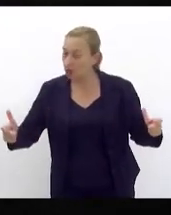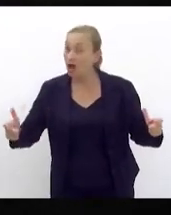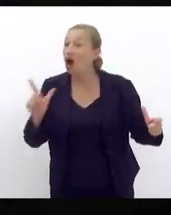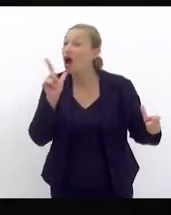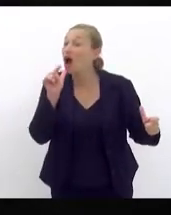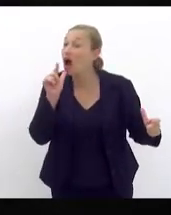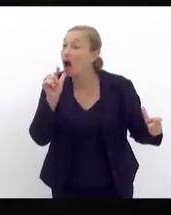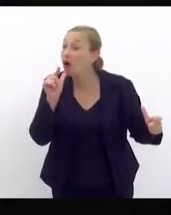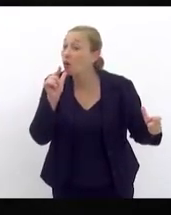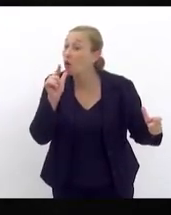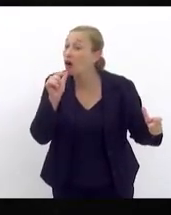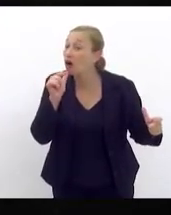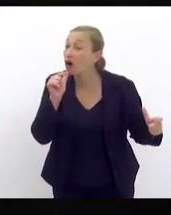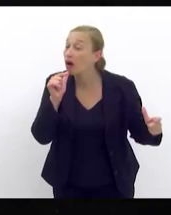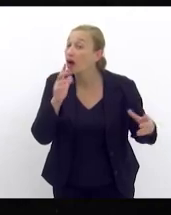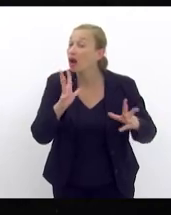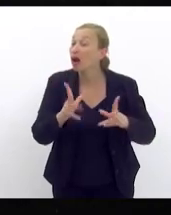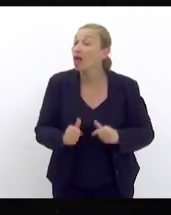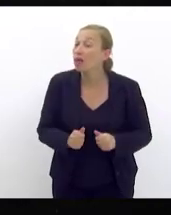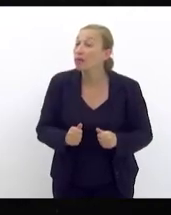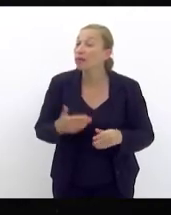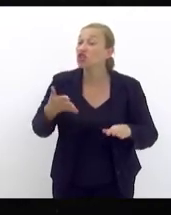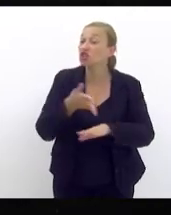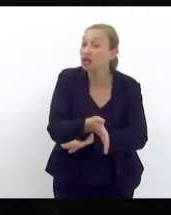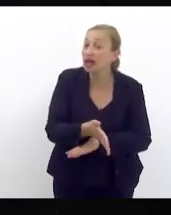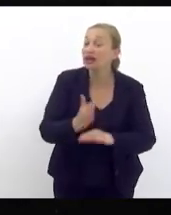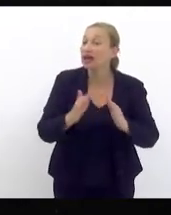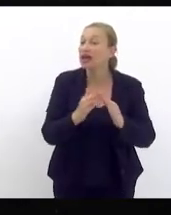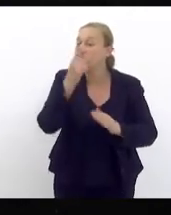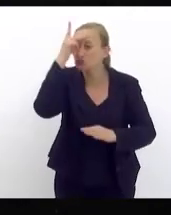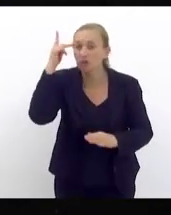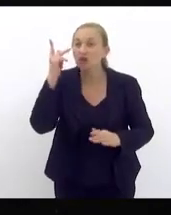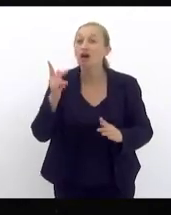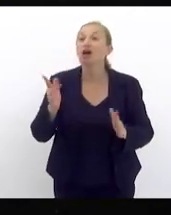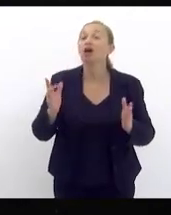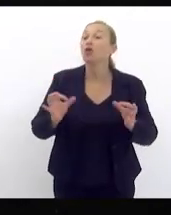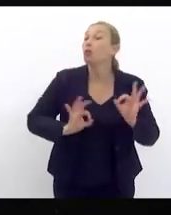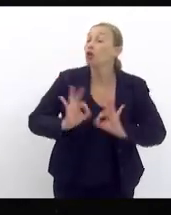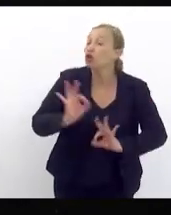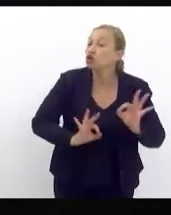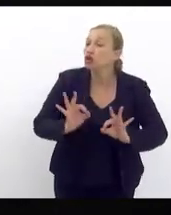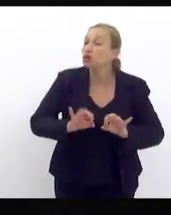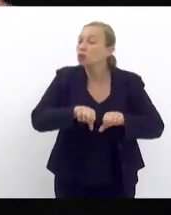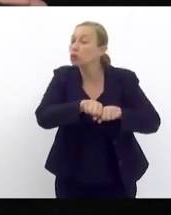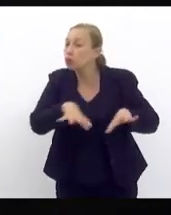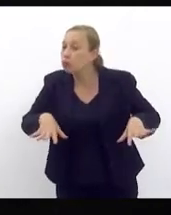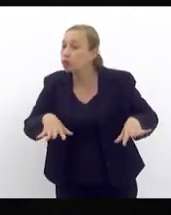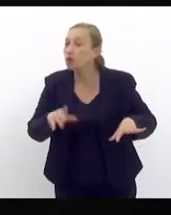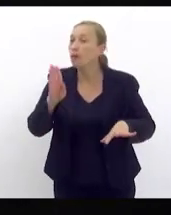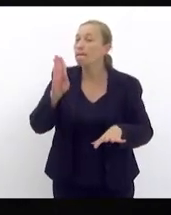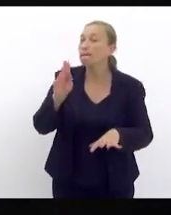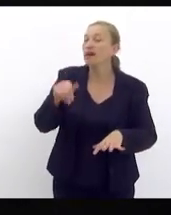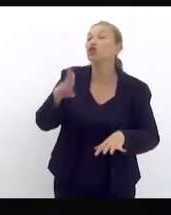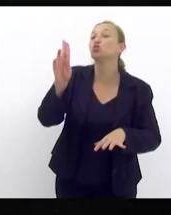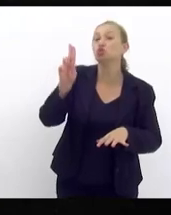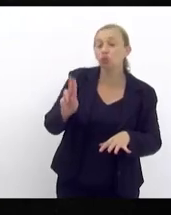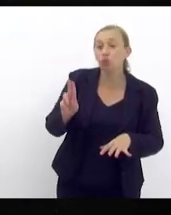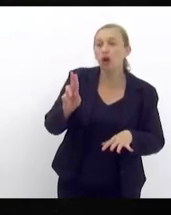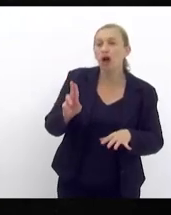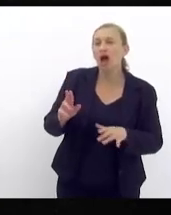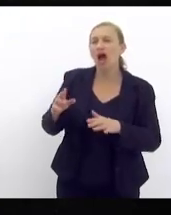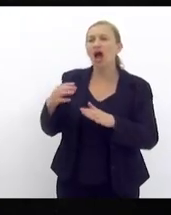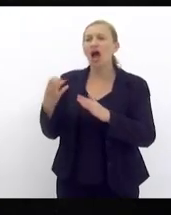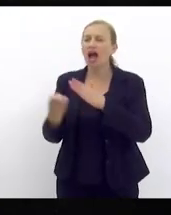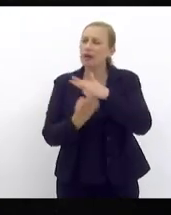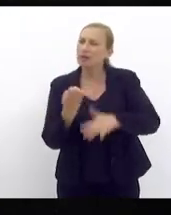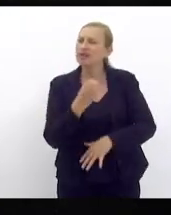água tratada para chegar na torneira desse morador cadê o projeto de ampliação do Guandu a cidade não foi vendida porque parte